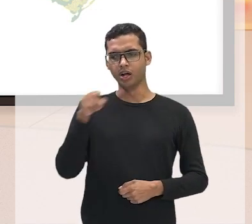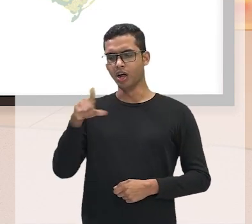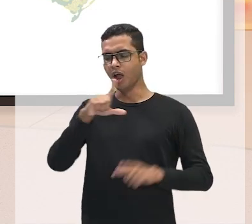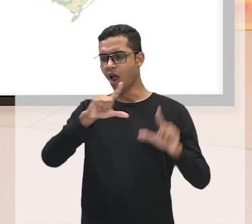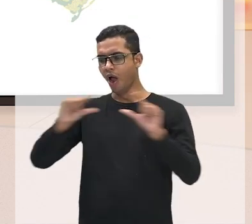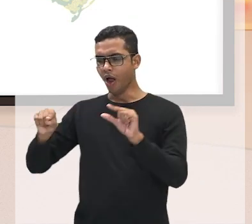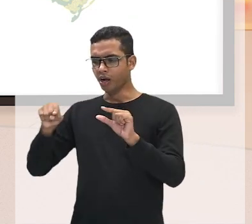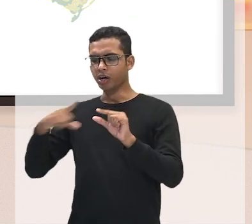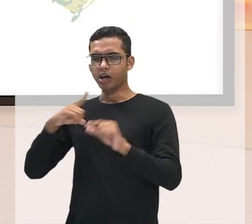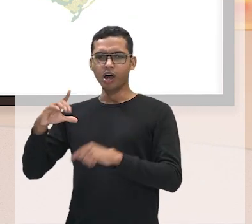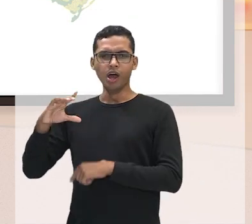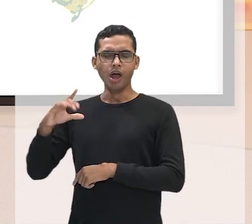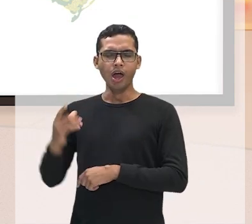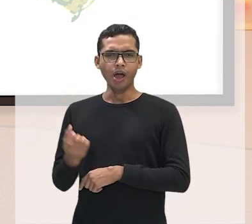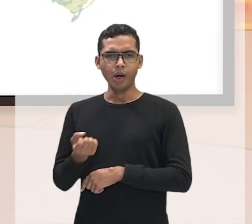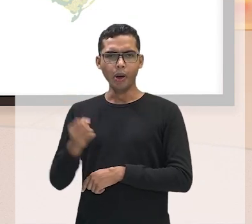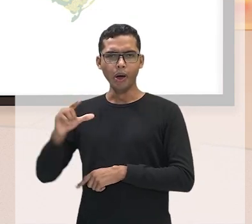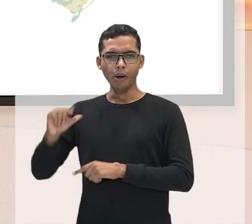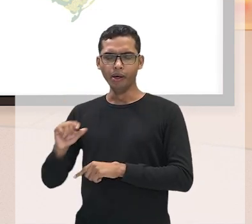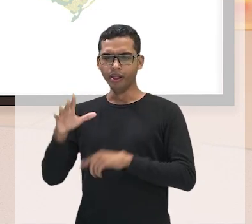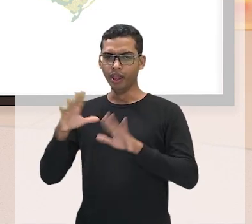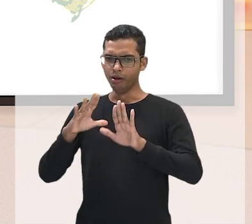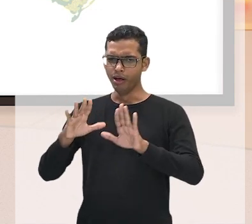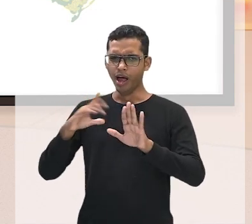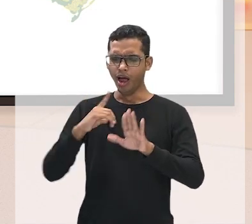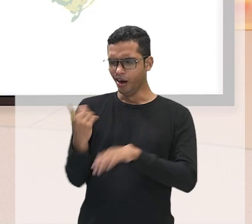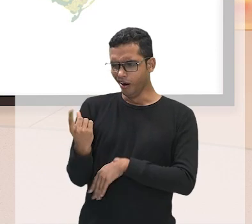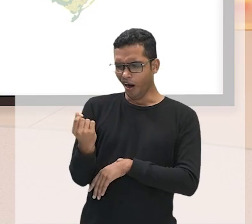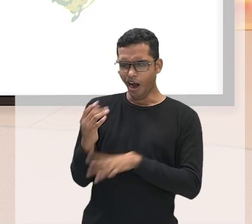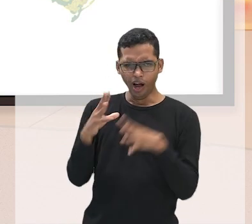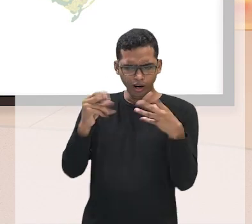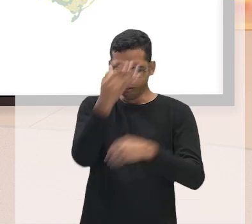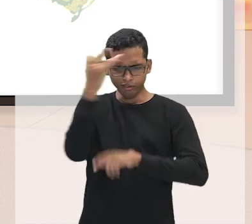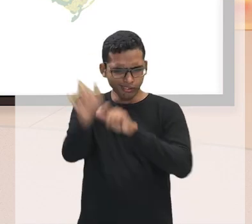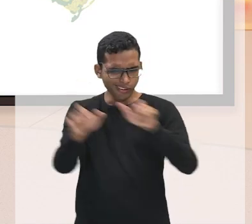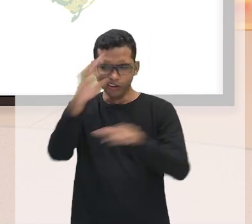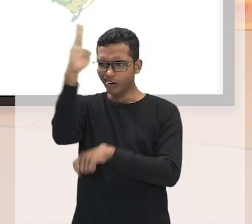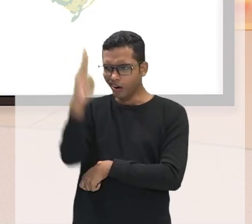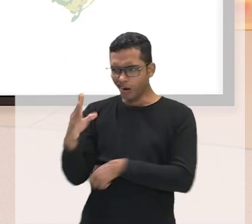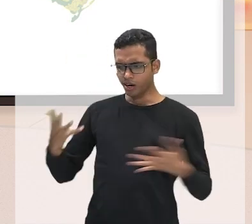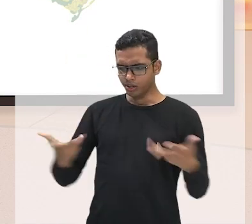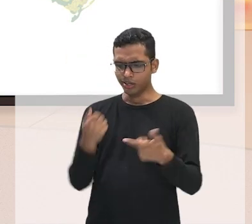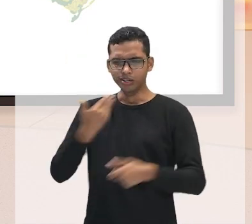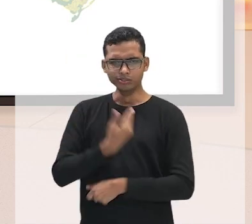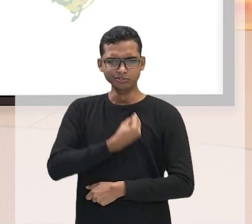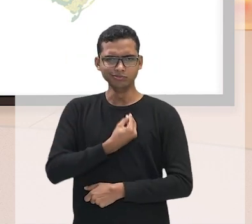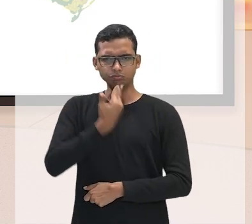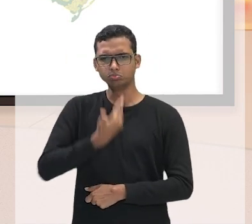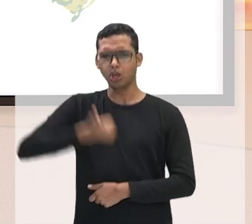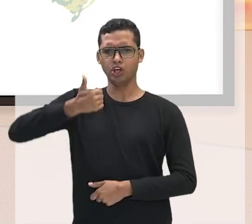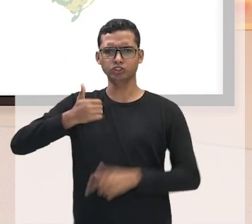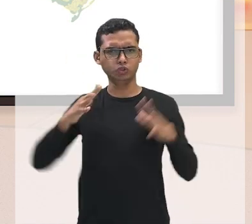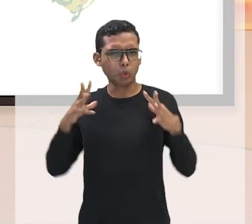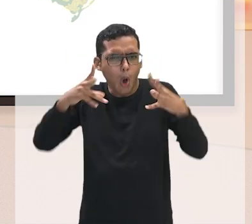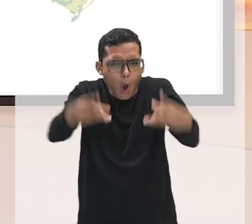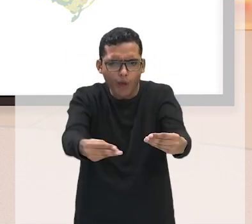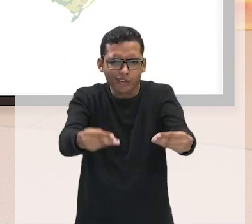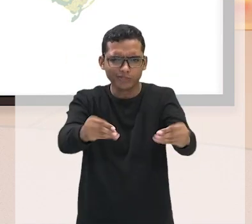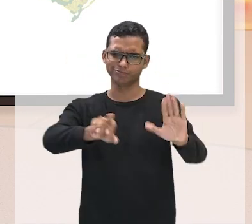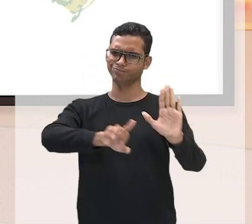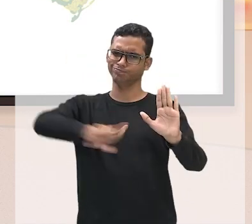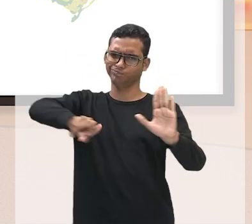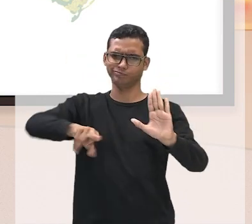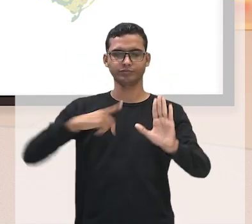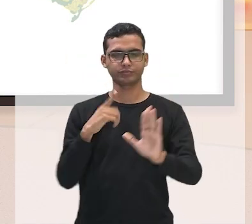significa que todas as pessoas do Brasil tenham uma qualidade de vida alta. O Brasil evoluiu em muitos casos, mas